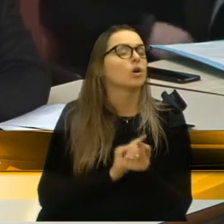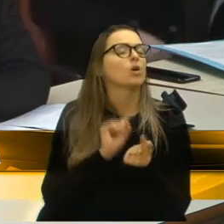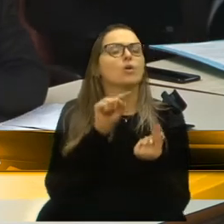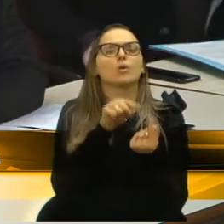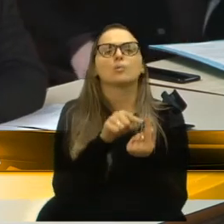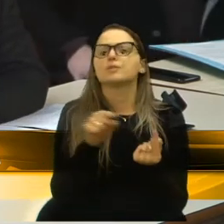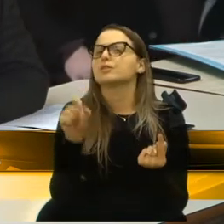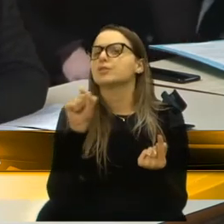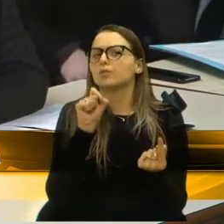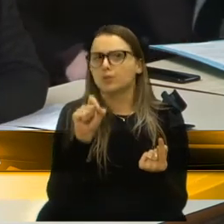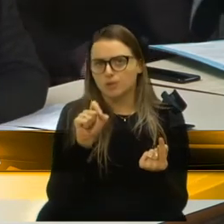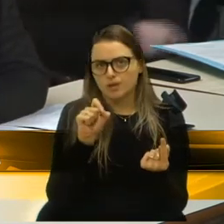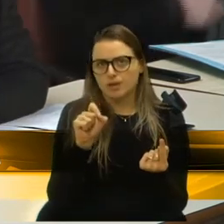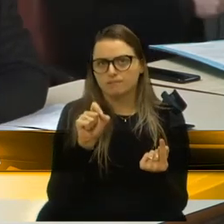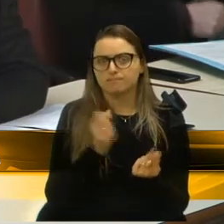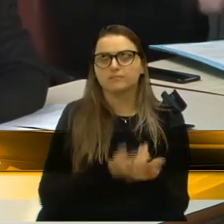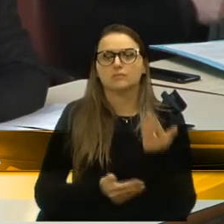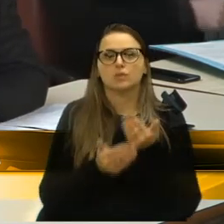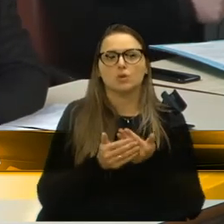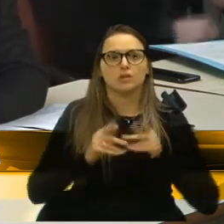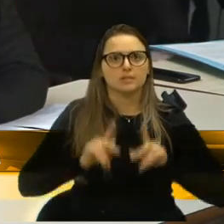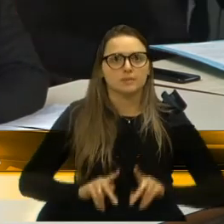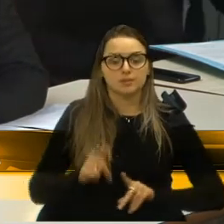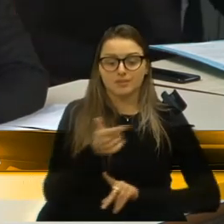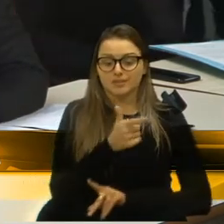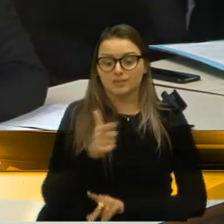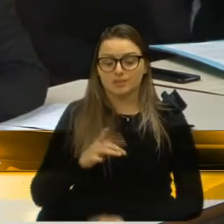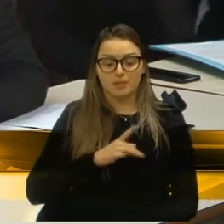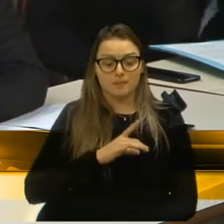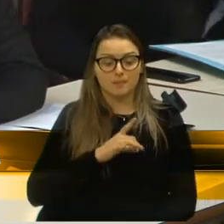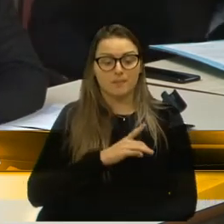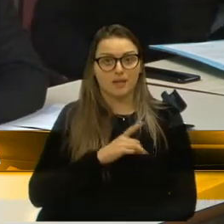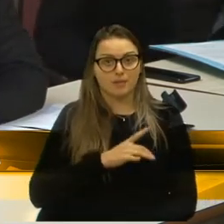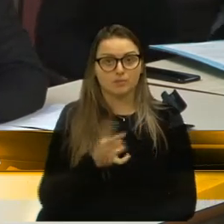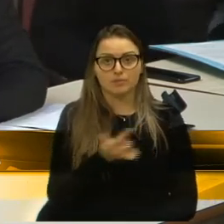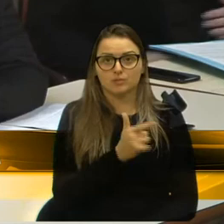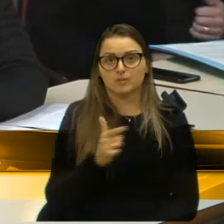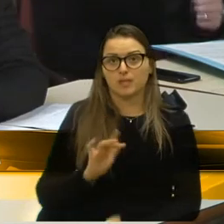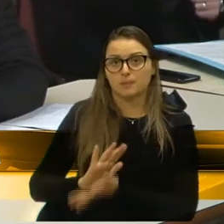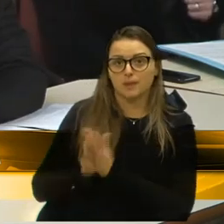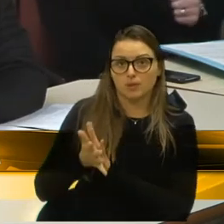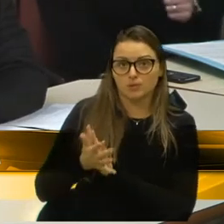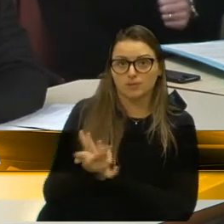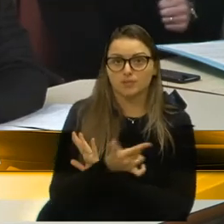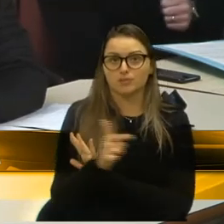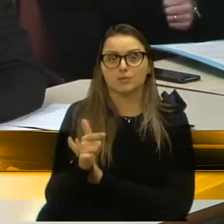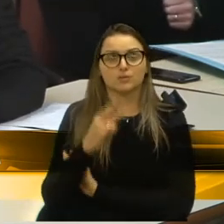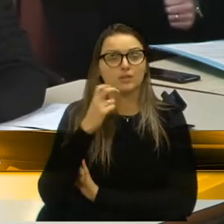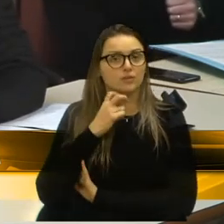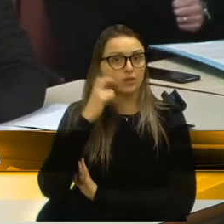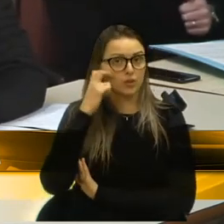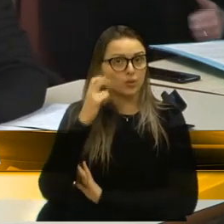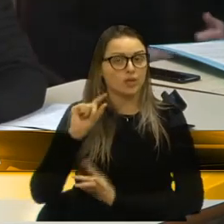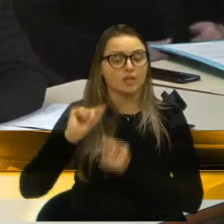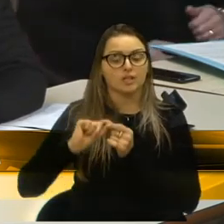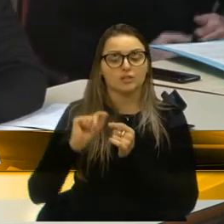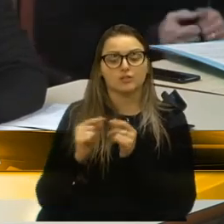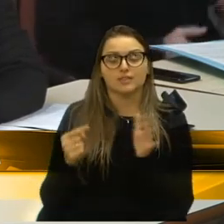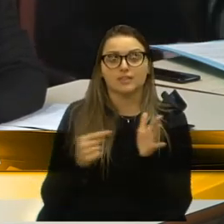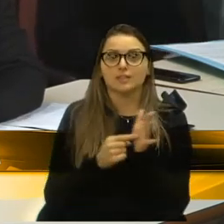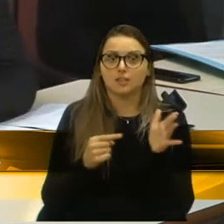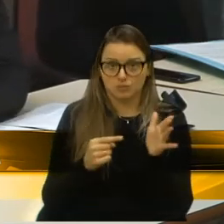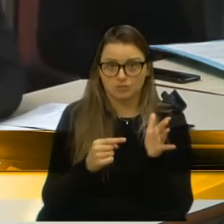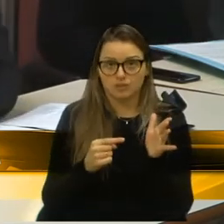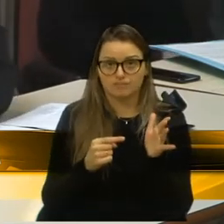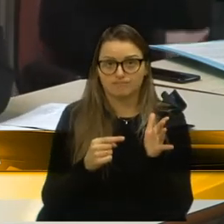realmente as pessoas não tenham medo, não tenham preconceito, não tenham vergonha de fazer esses registros,